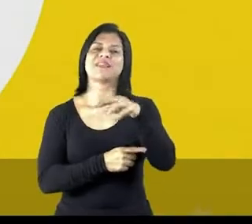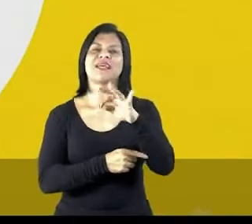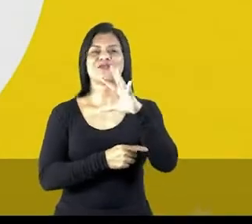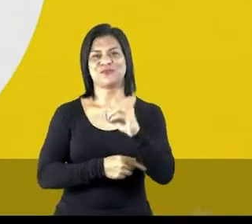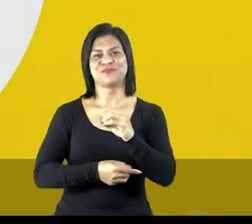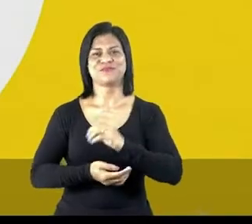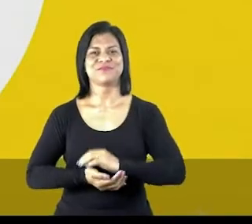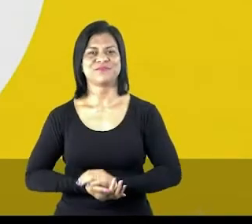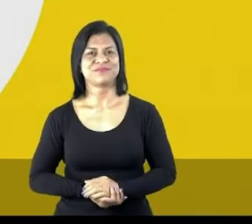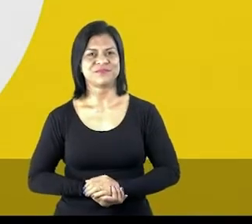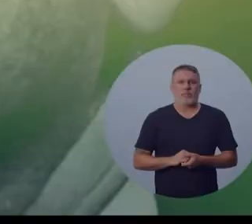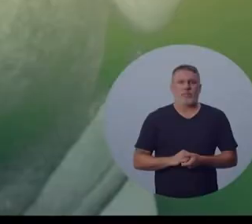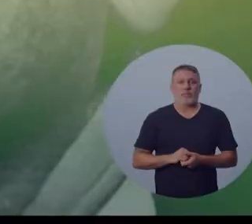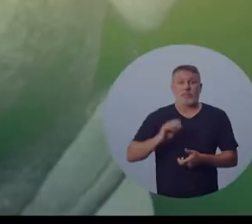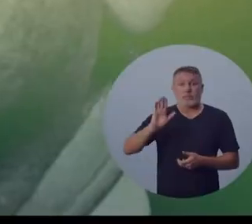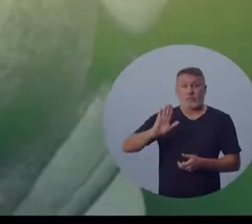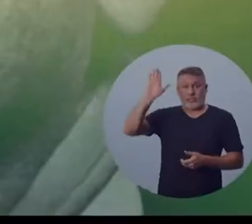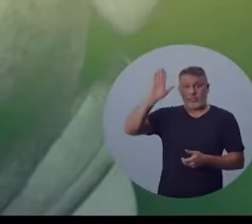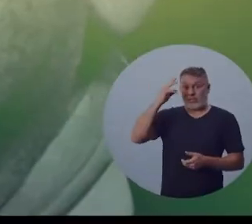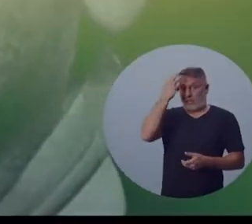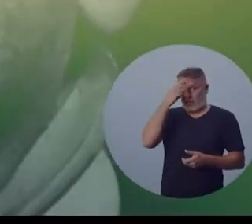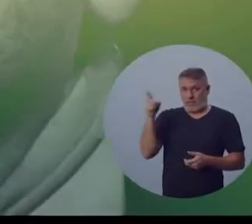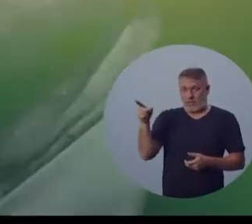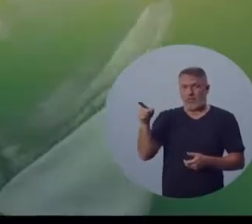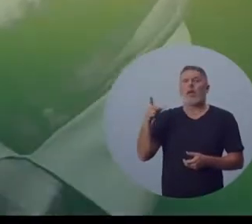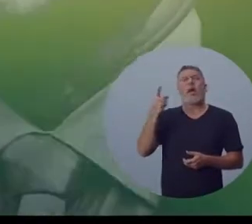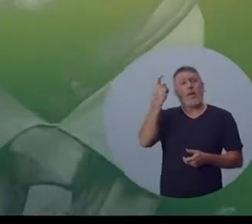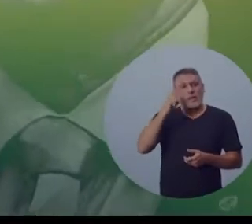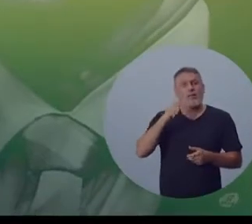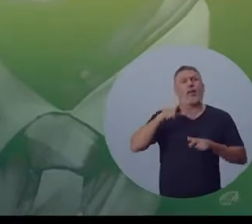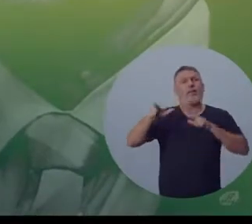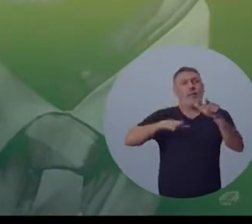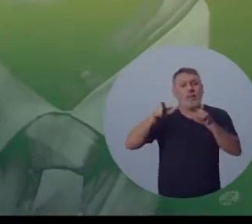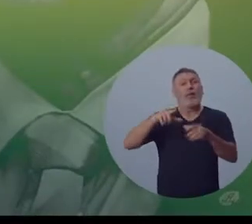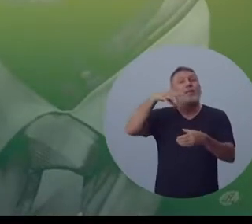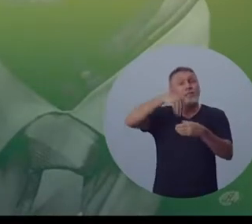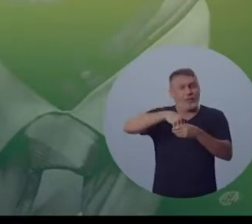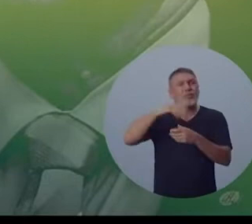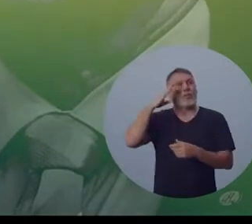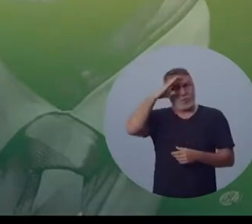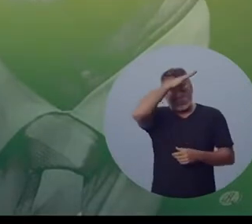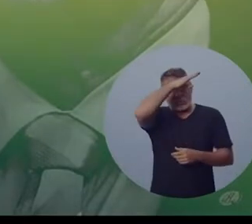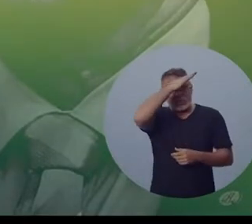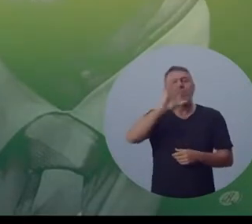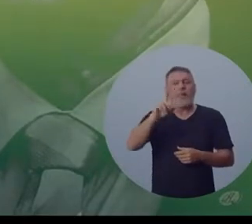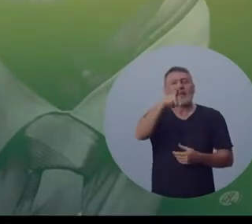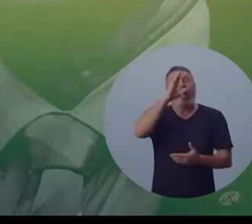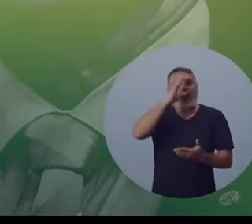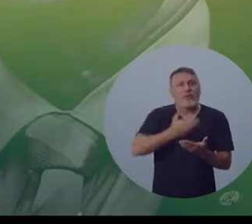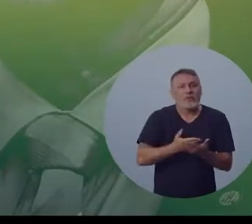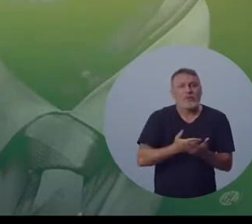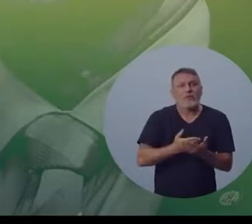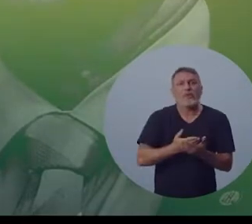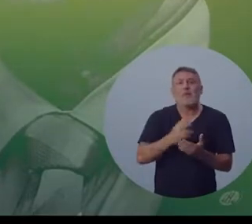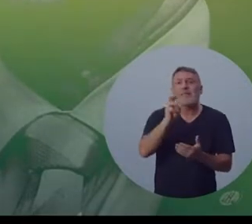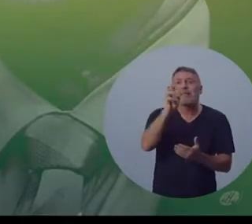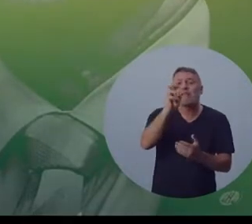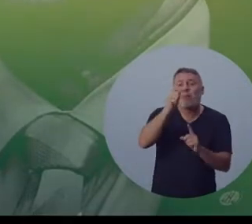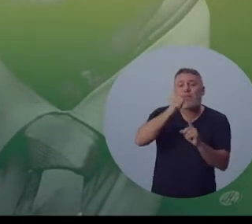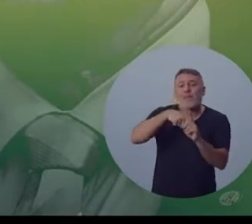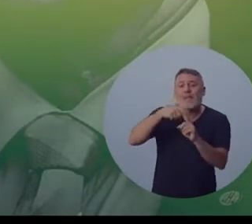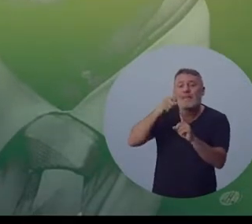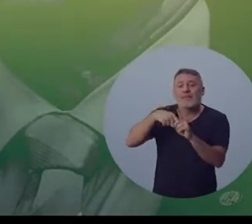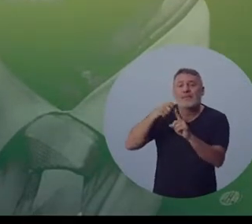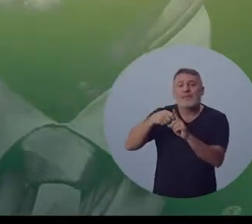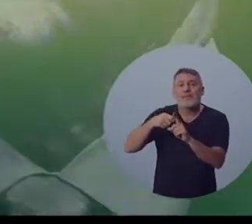vota em Manato 22. O candidato Manato já teve um cargo no governo Bolsonaro, mas acredite, não durou nem